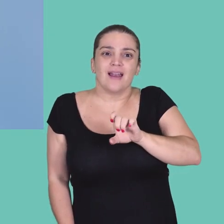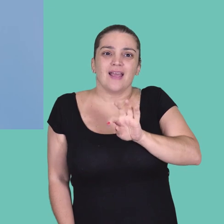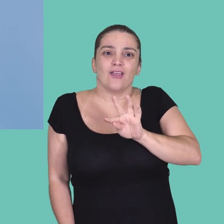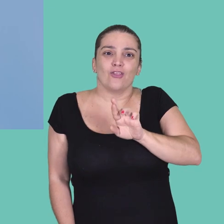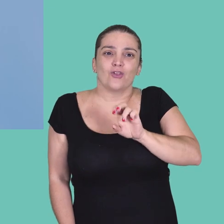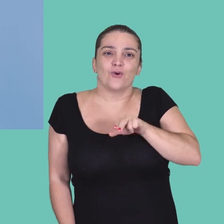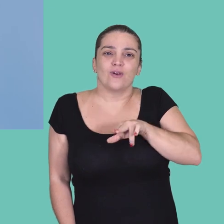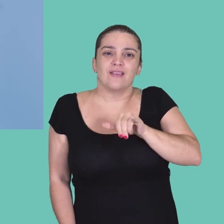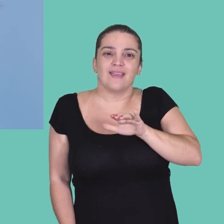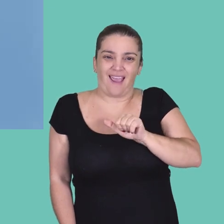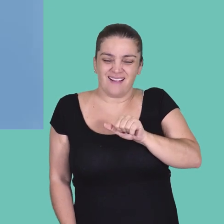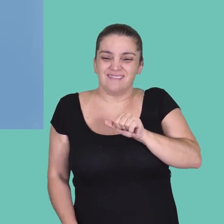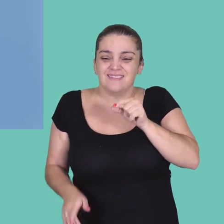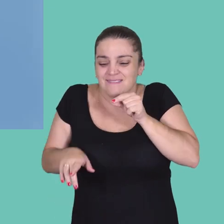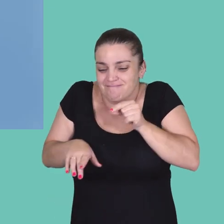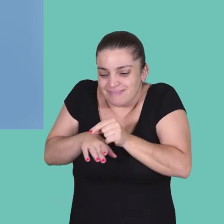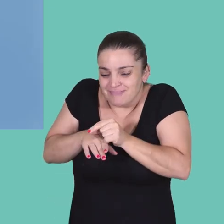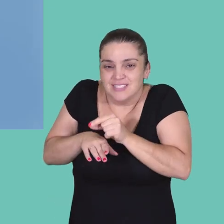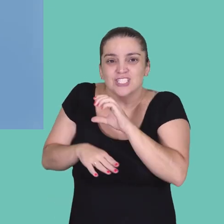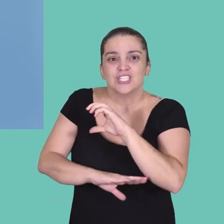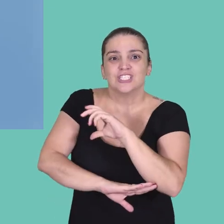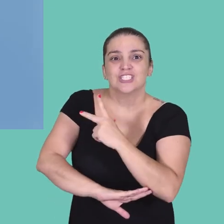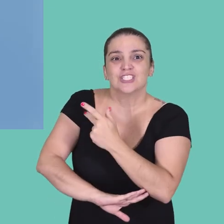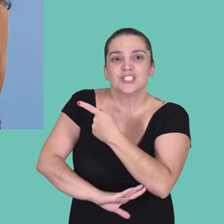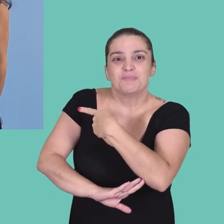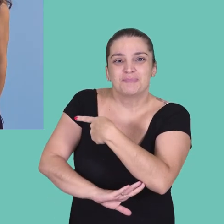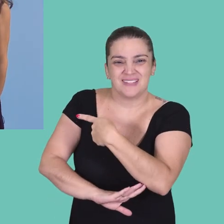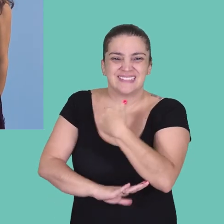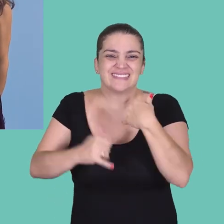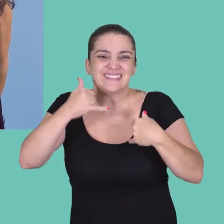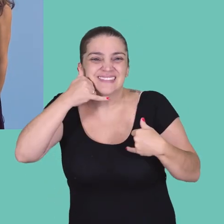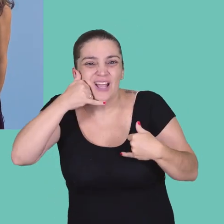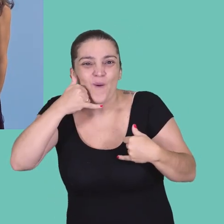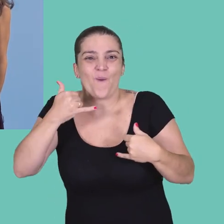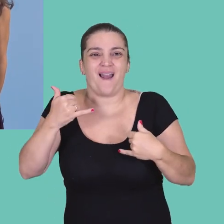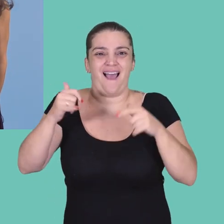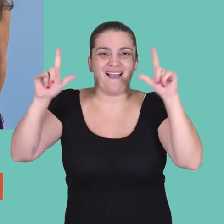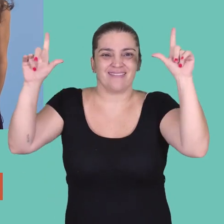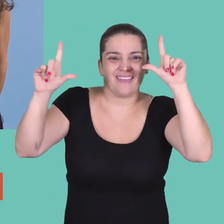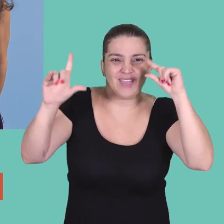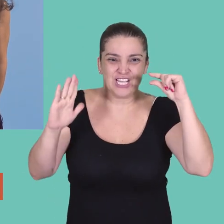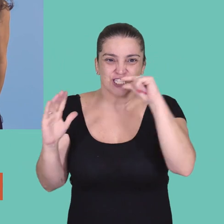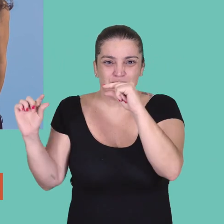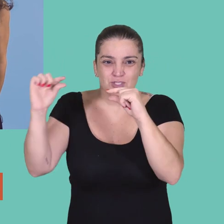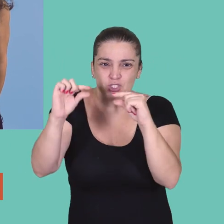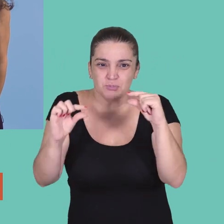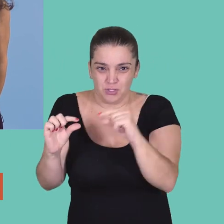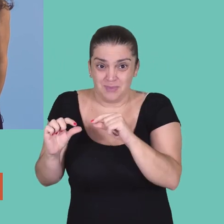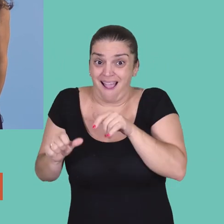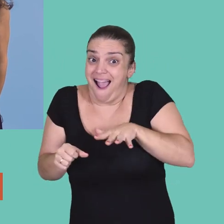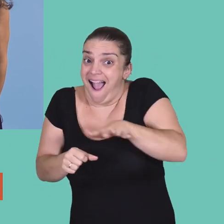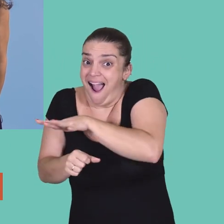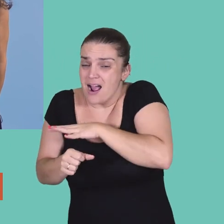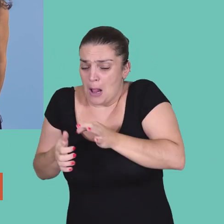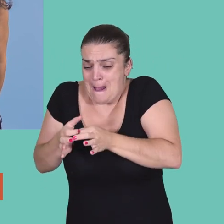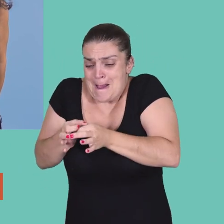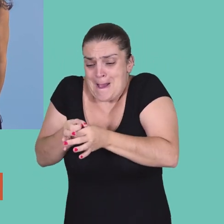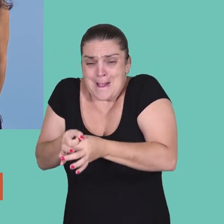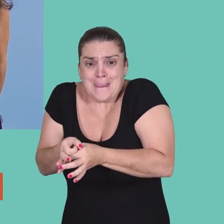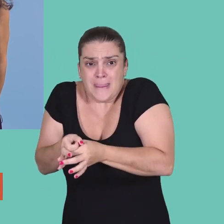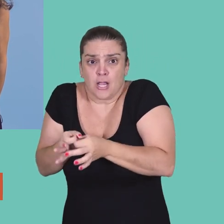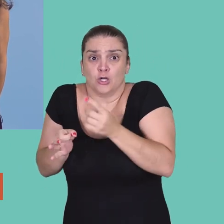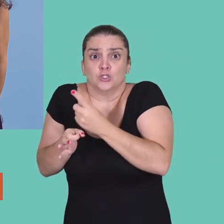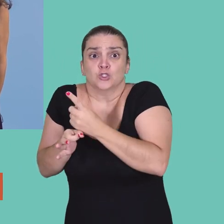doutores em microeletrônica, exatamente, microeletrônica, aquela área que constrói os chips que estão nos celulares, nas TVs,